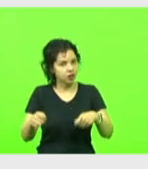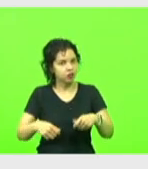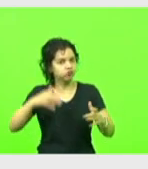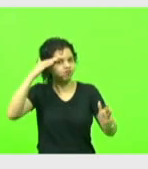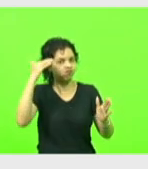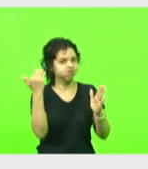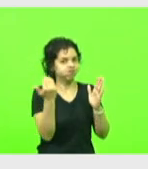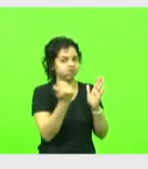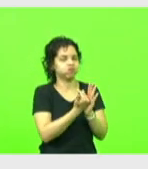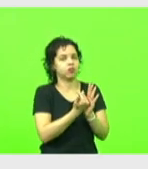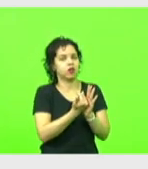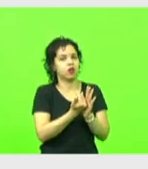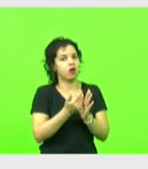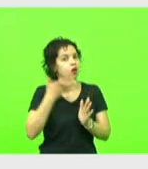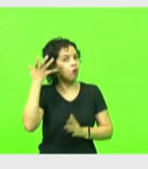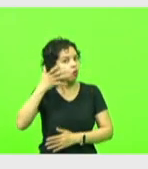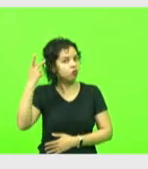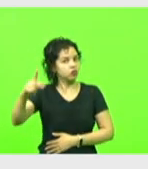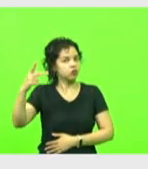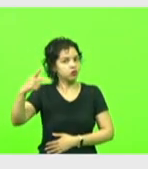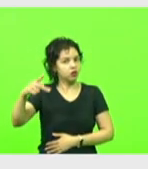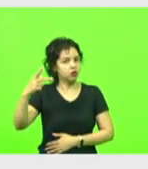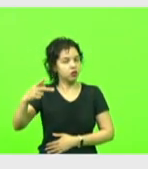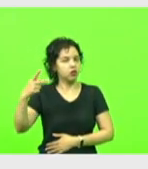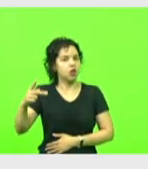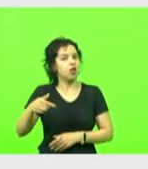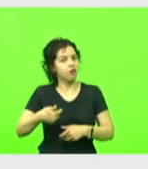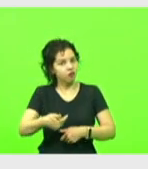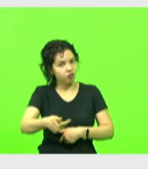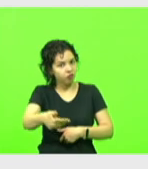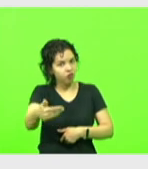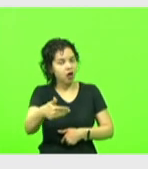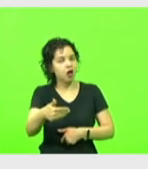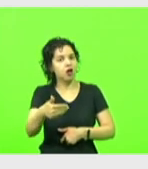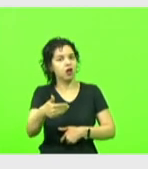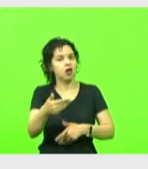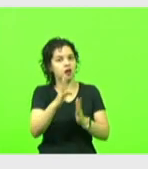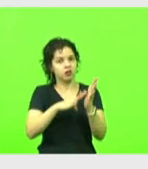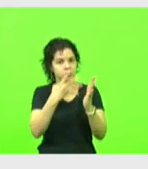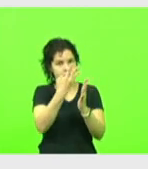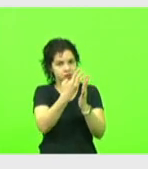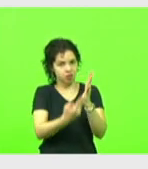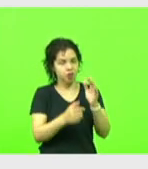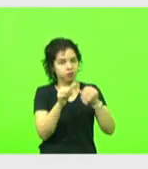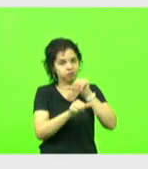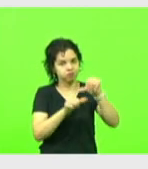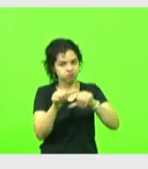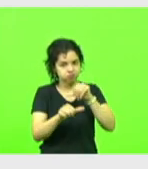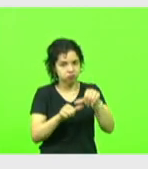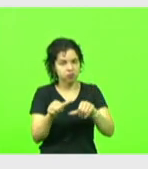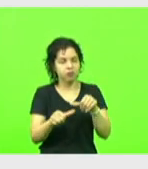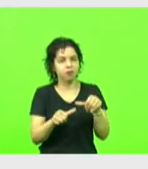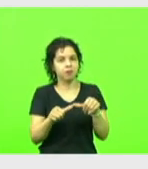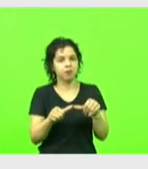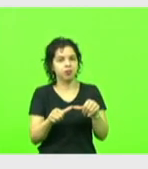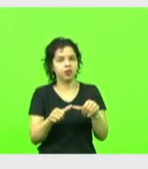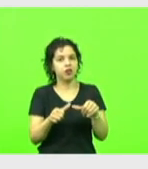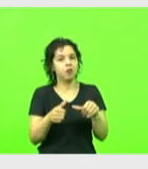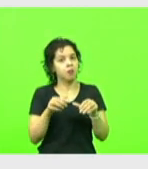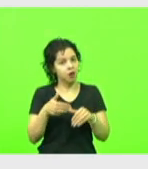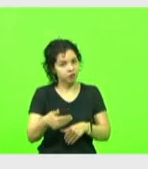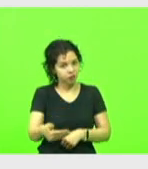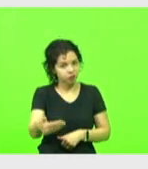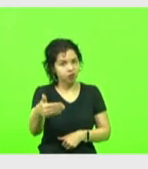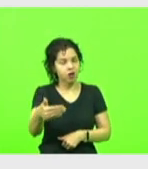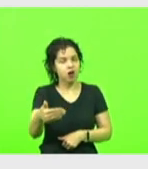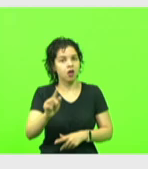própria fala de descompactação da tabela. E, mesmo assim, vai ter mais de 3